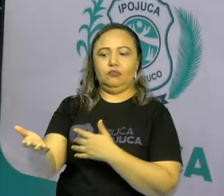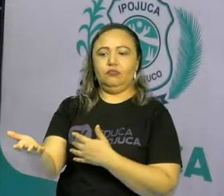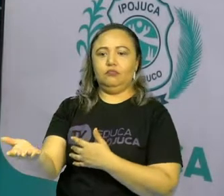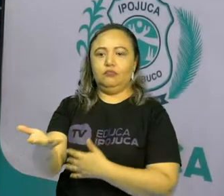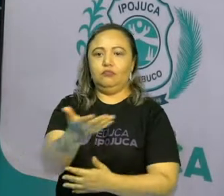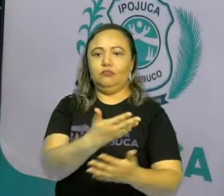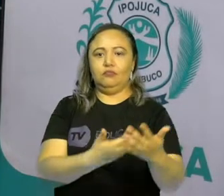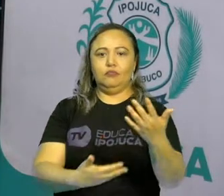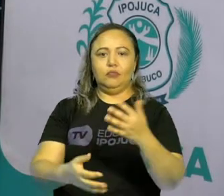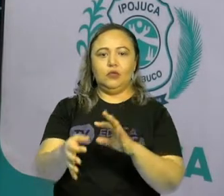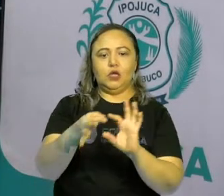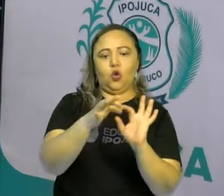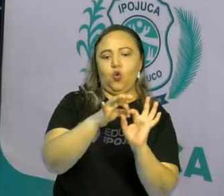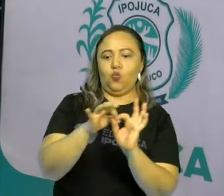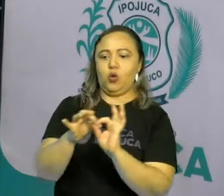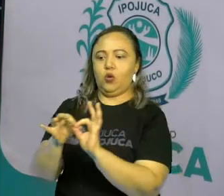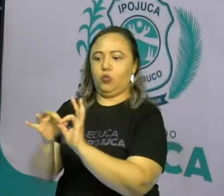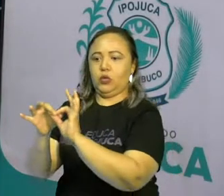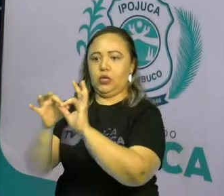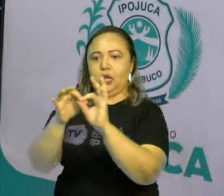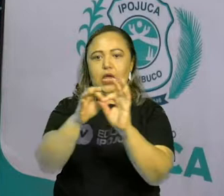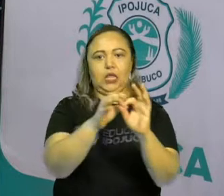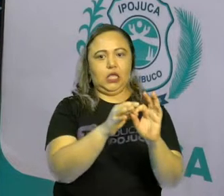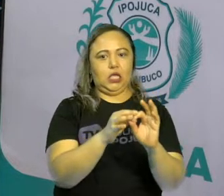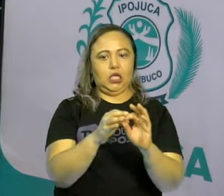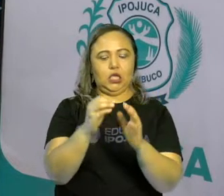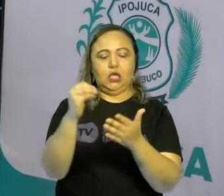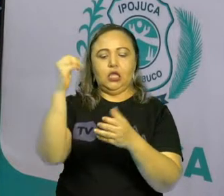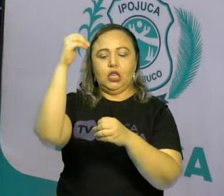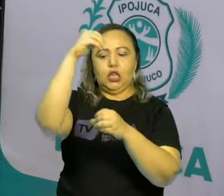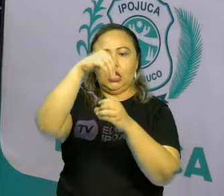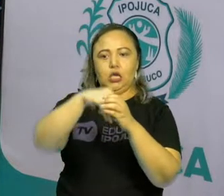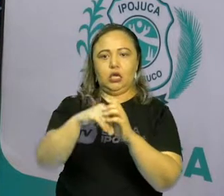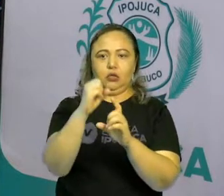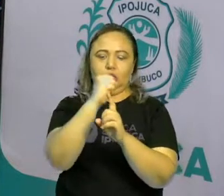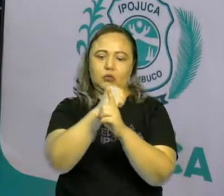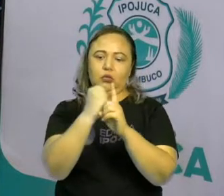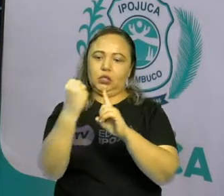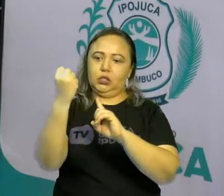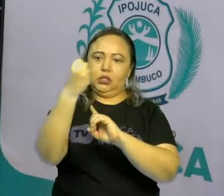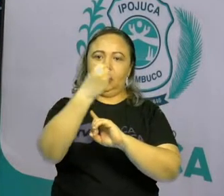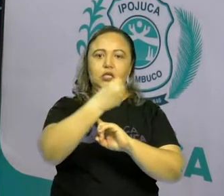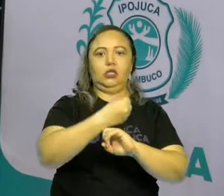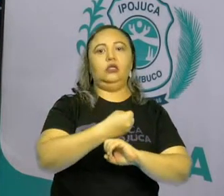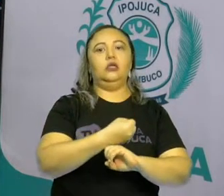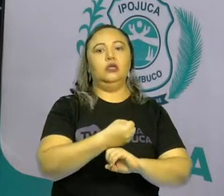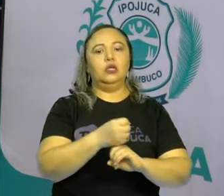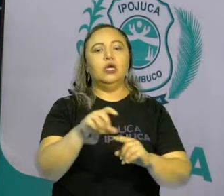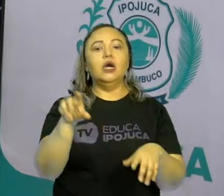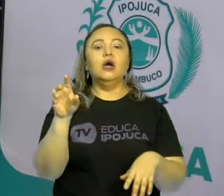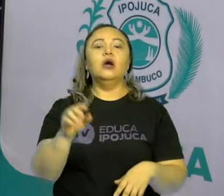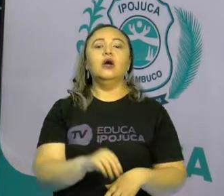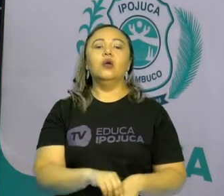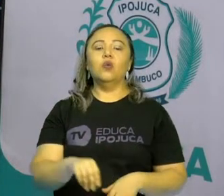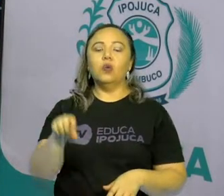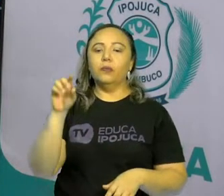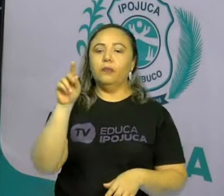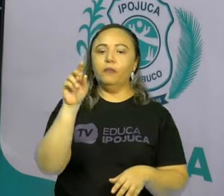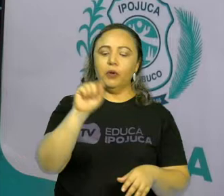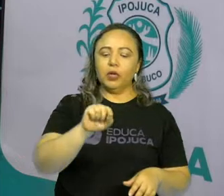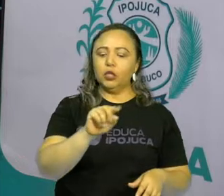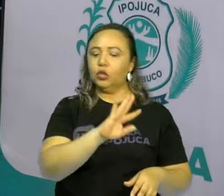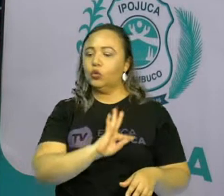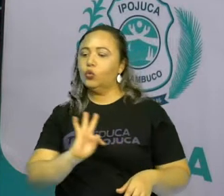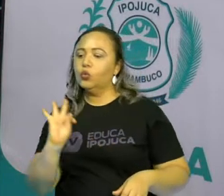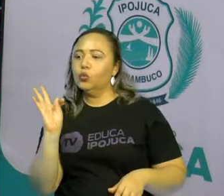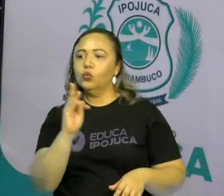perante uma sociedade. Essa sociedade a qual fazemos